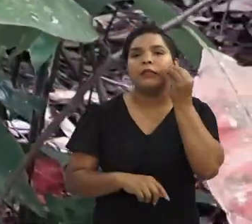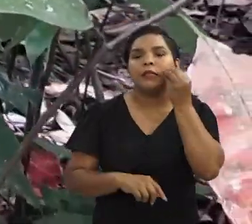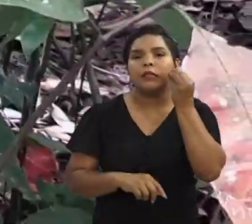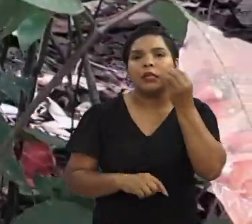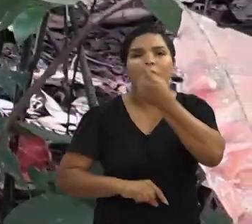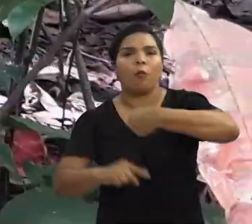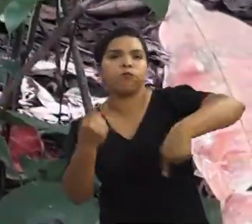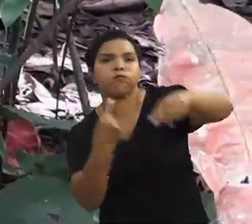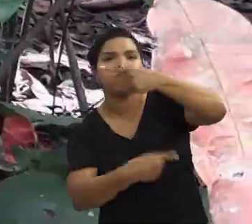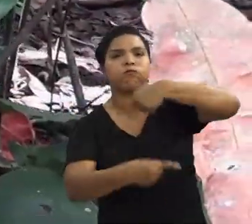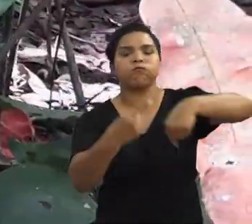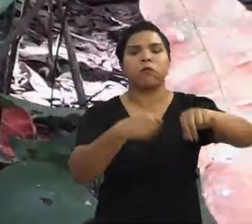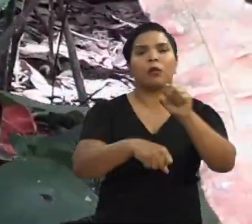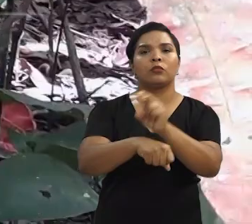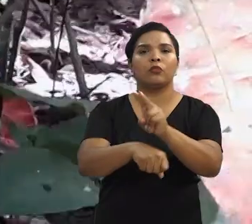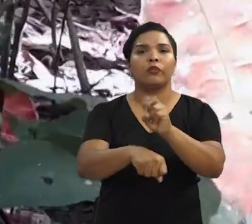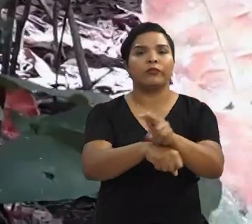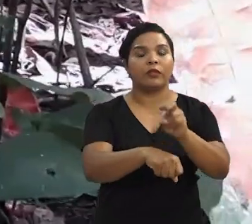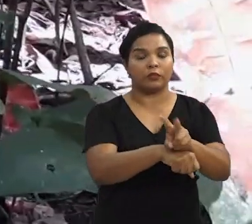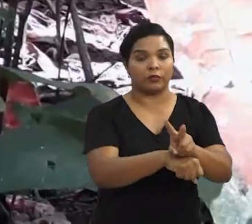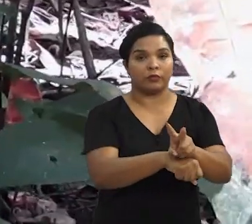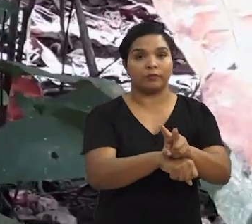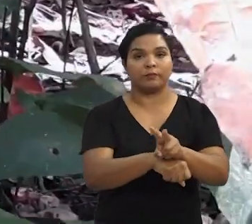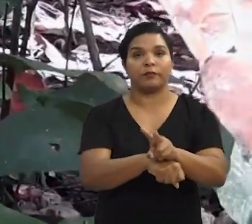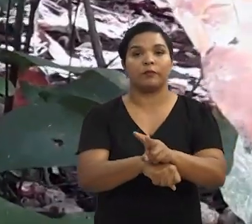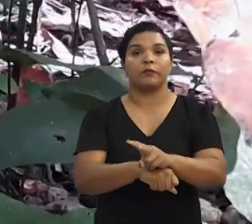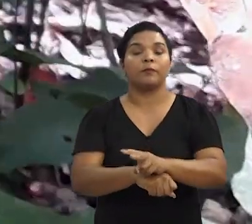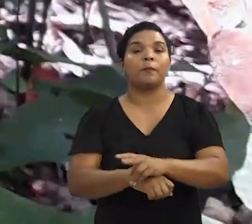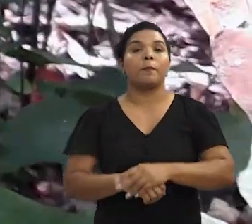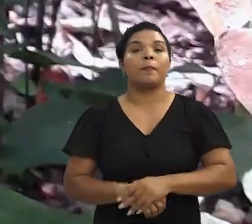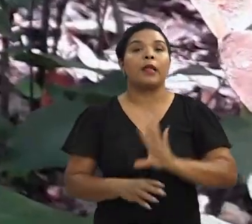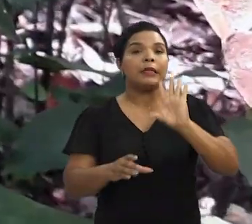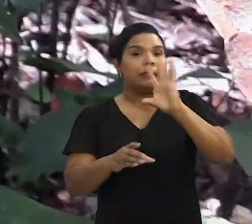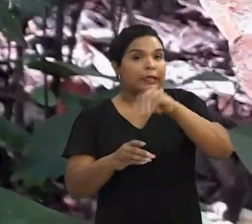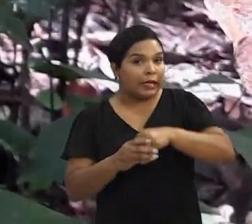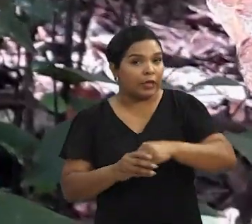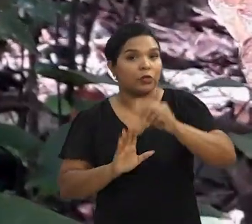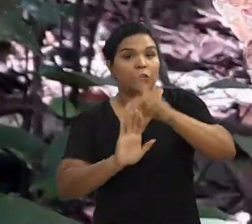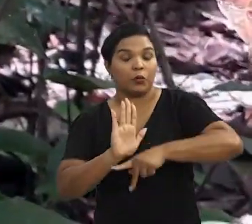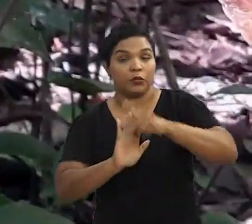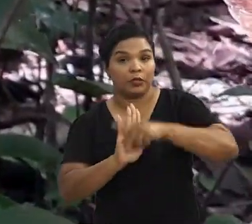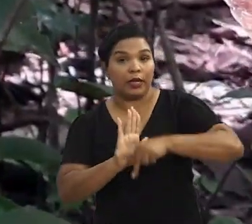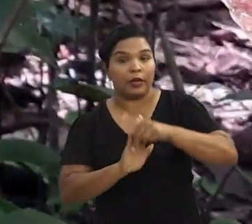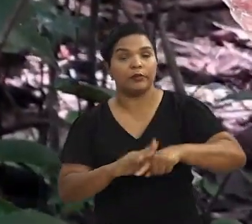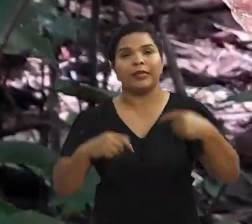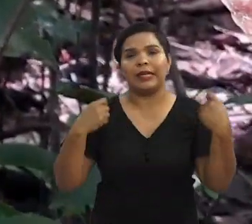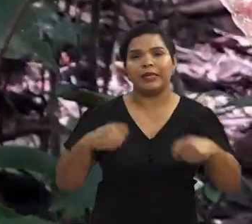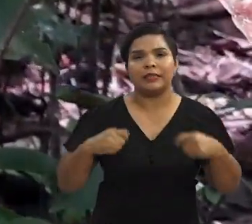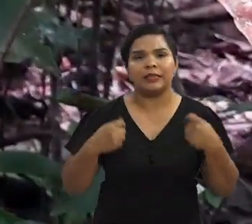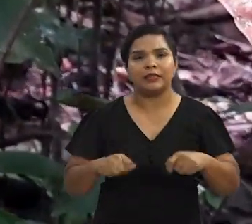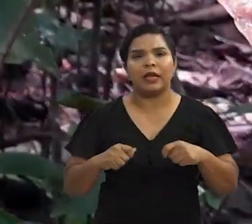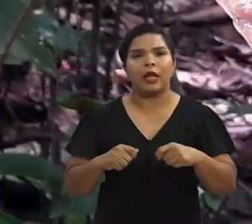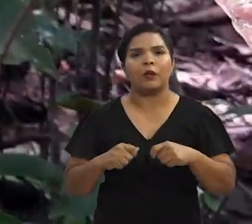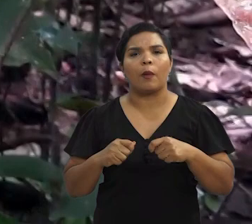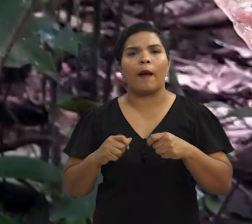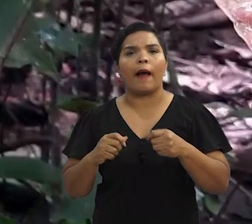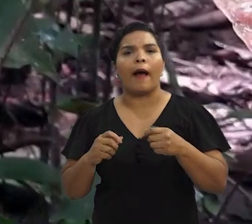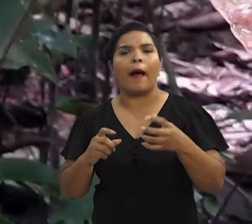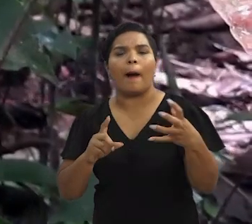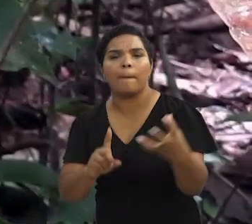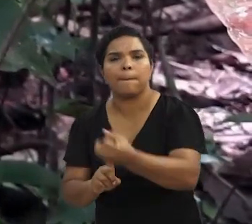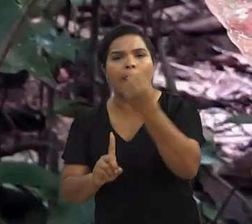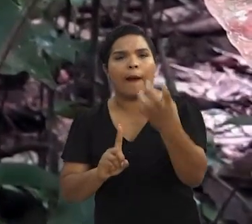detectando então a circulação do vírus tão logo ela ocorre. E dentro desse projeto é necessário a